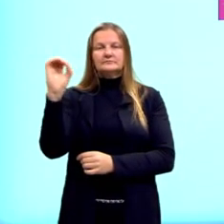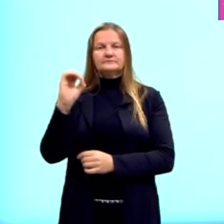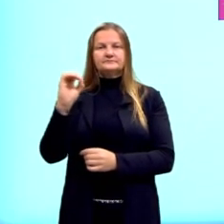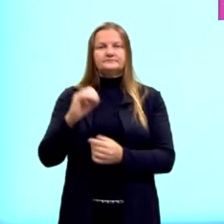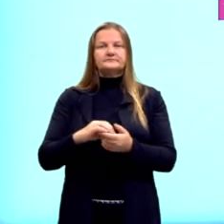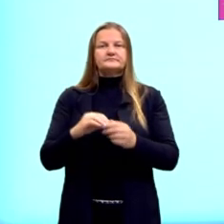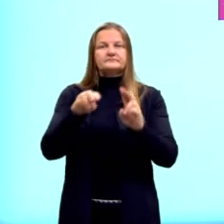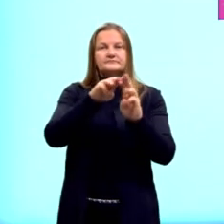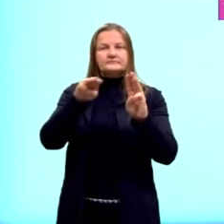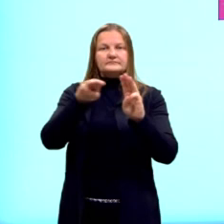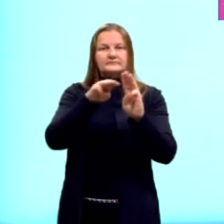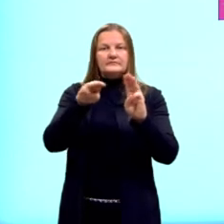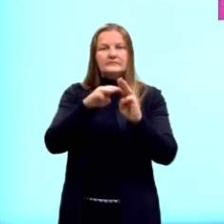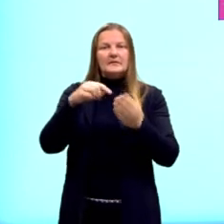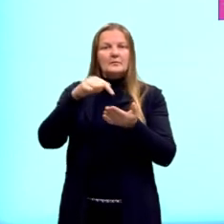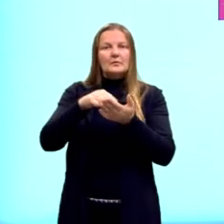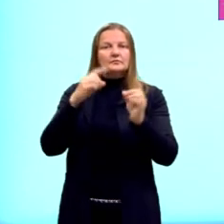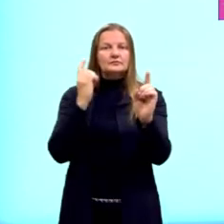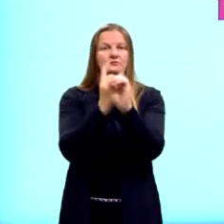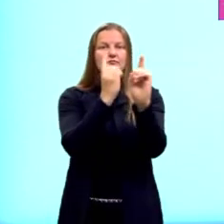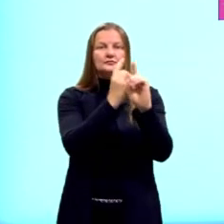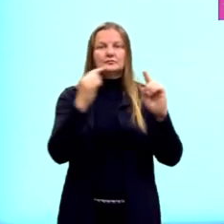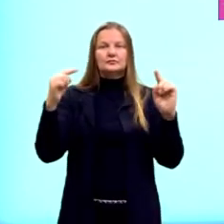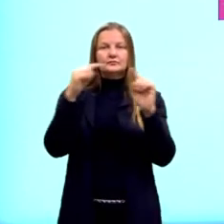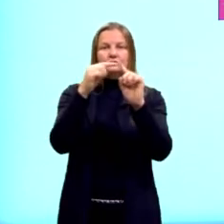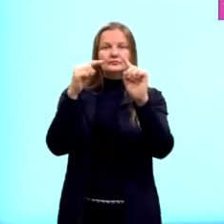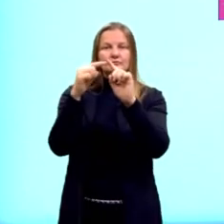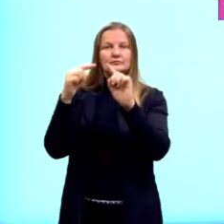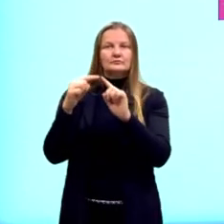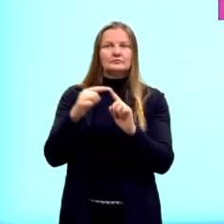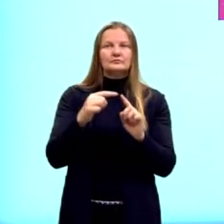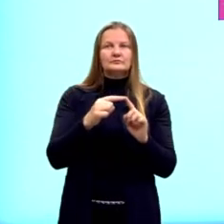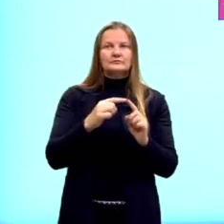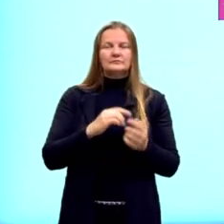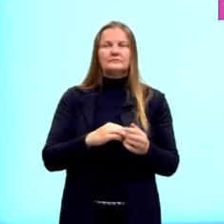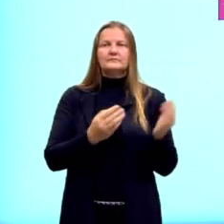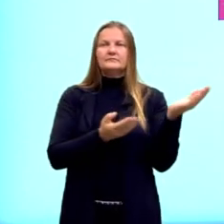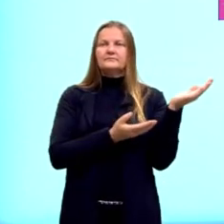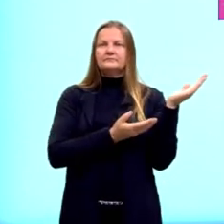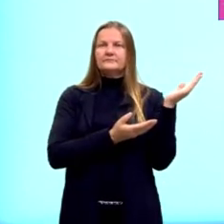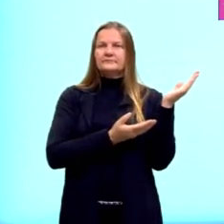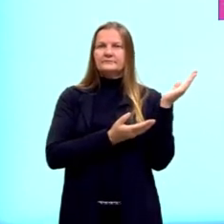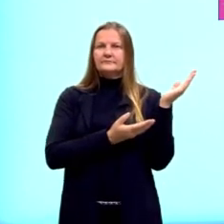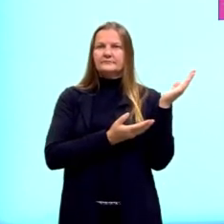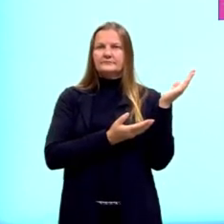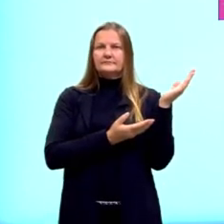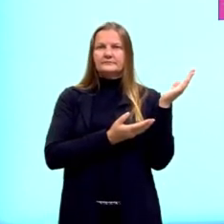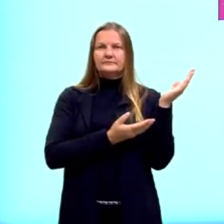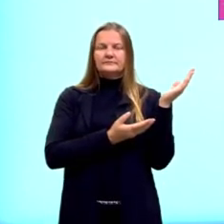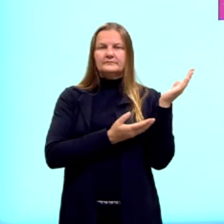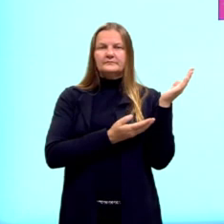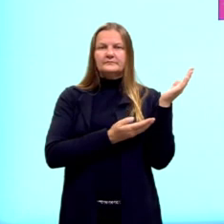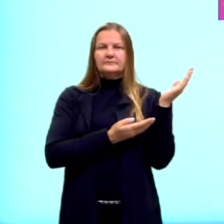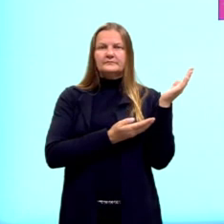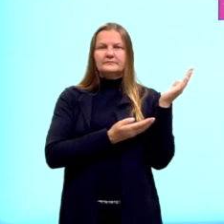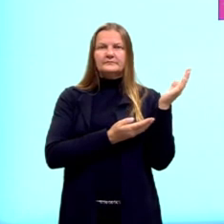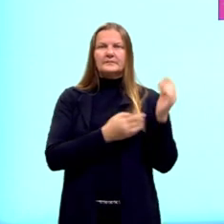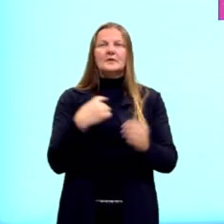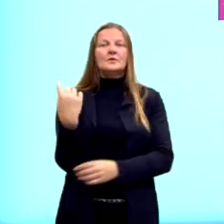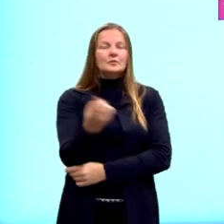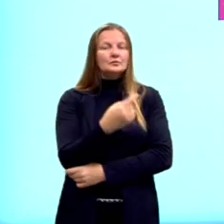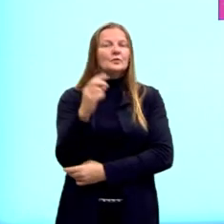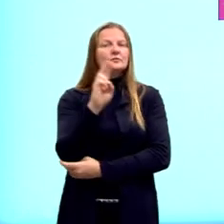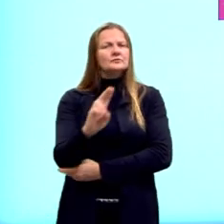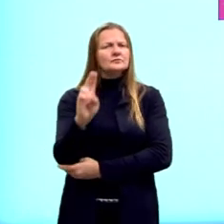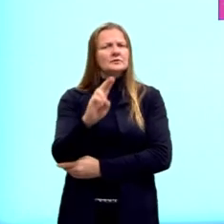e os pontos de encontro. Estes pontos de encontro nós utilizamos, na prática,